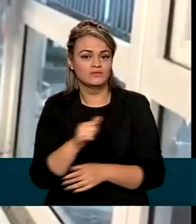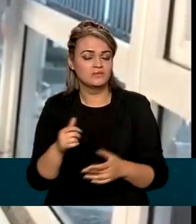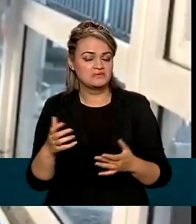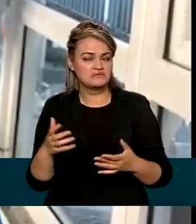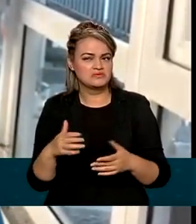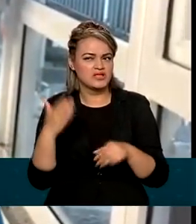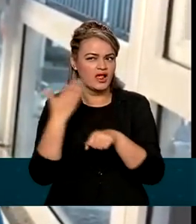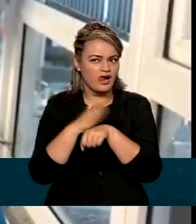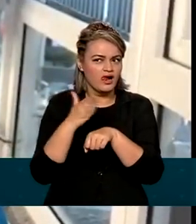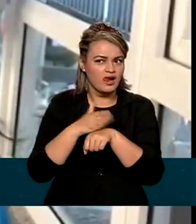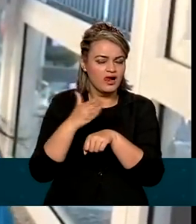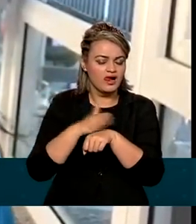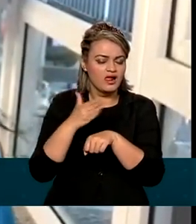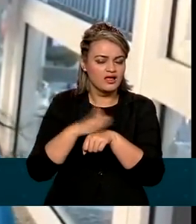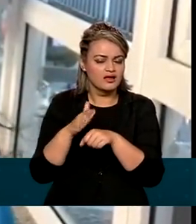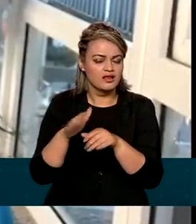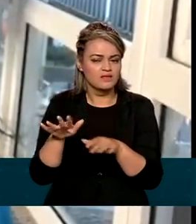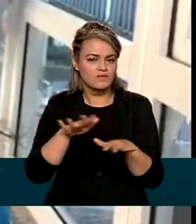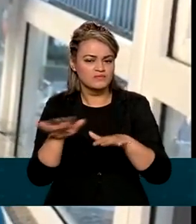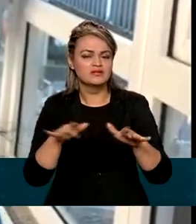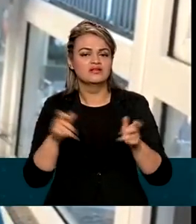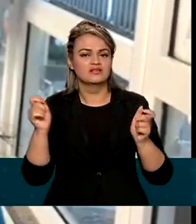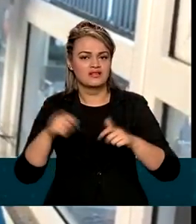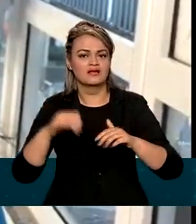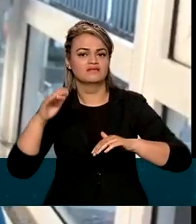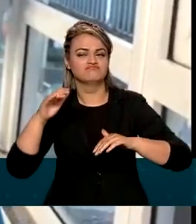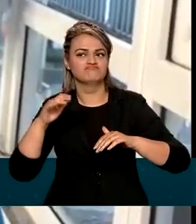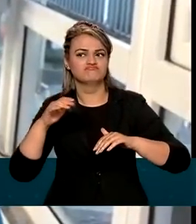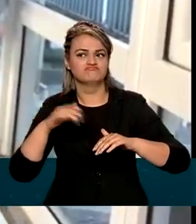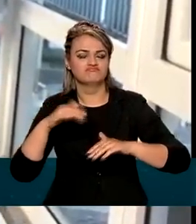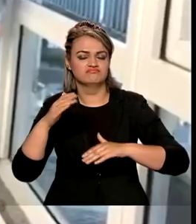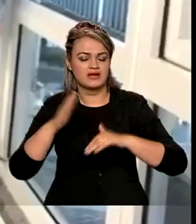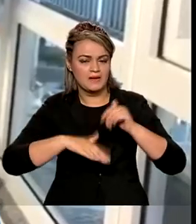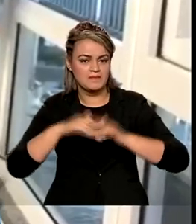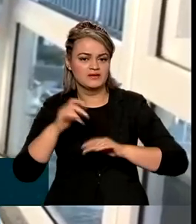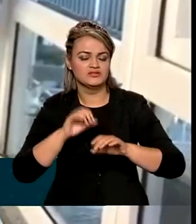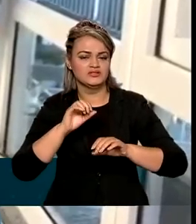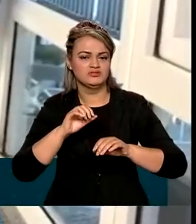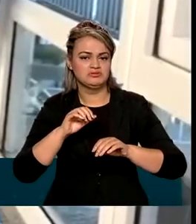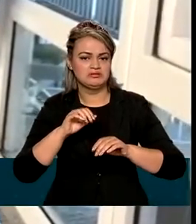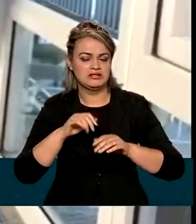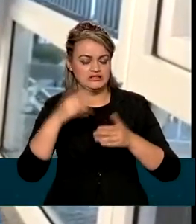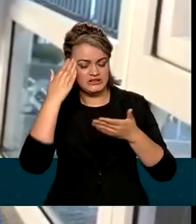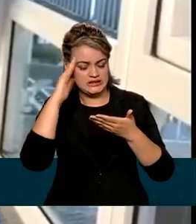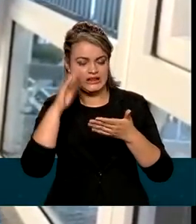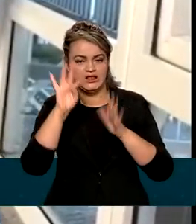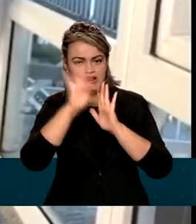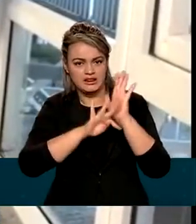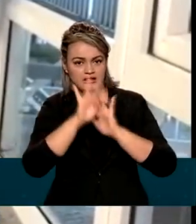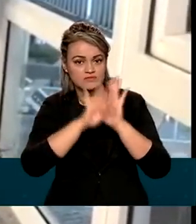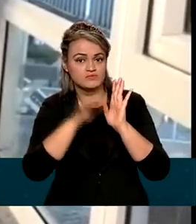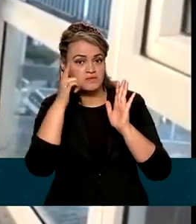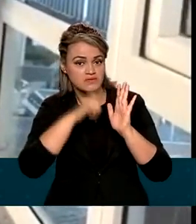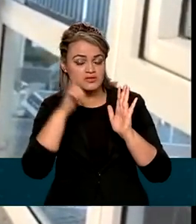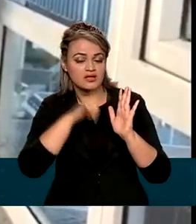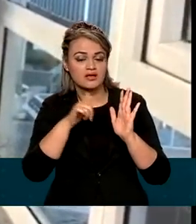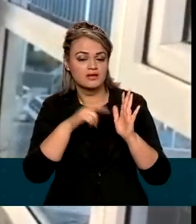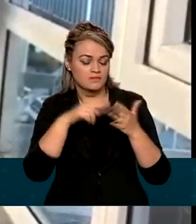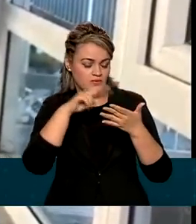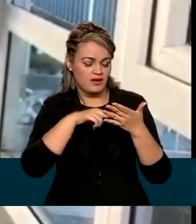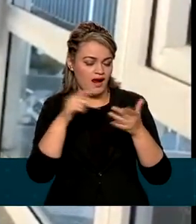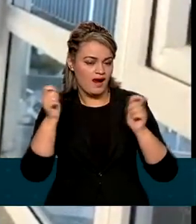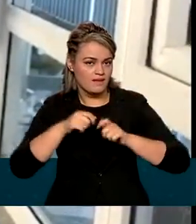cria uma habilidade, ele pode estar executando isso em uma redação ou até mesmo em uma questão de interpretação de texto, aonde exige, então,